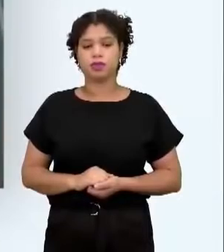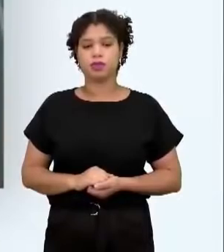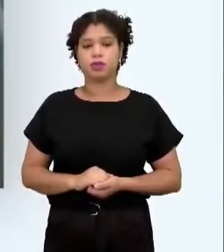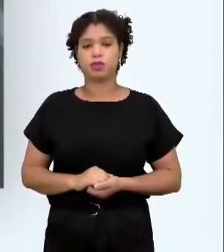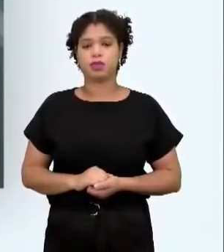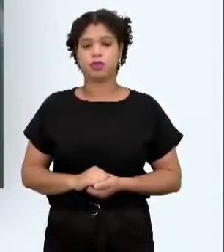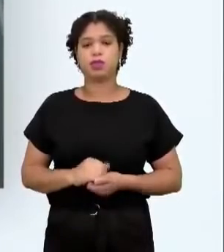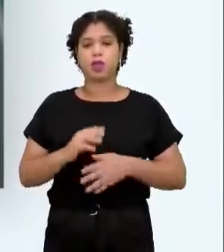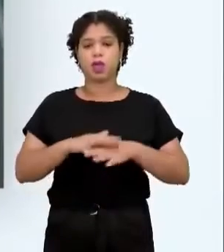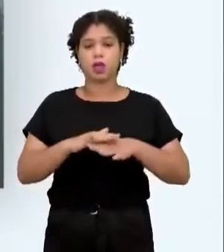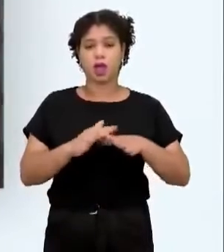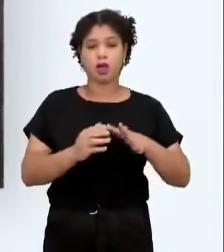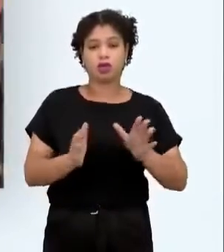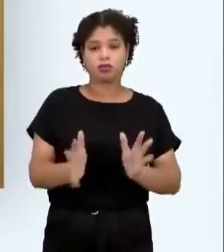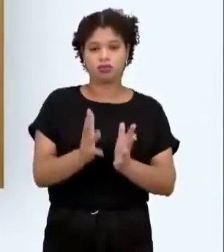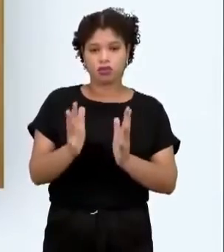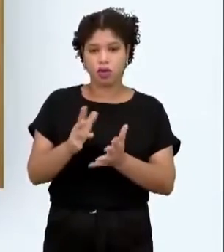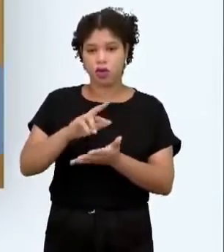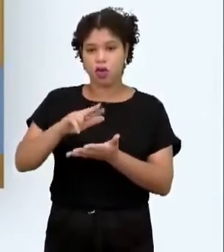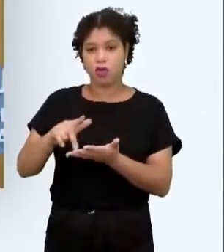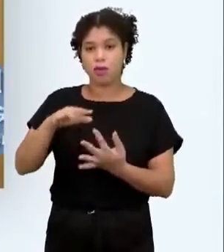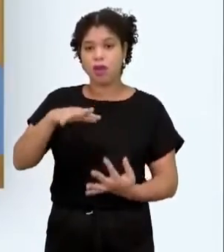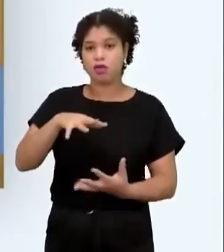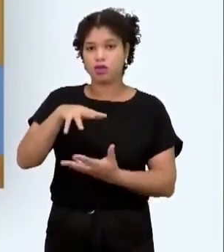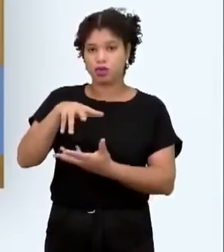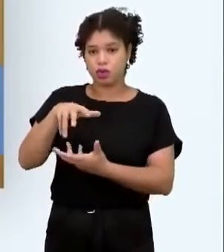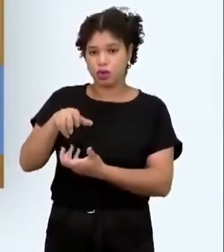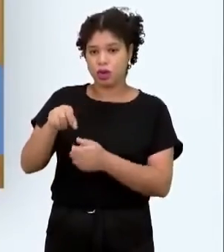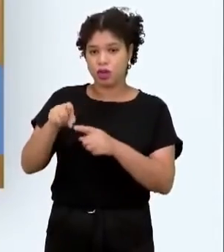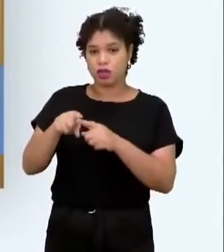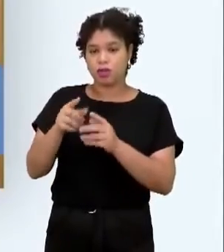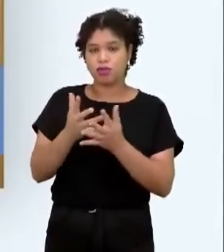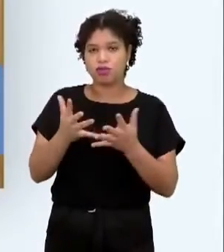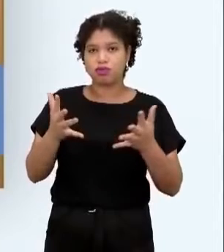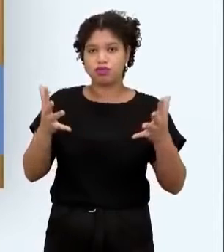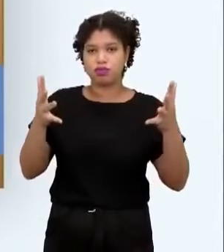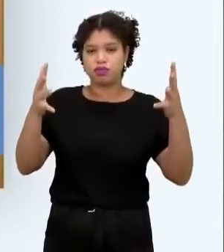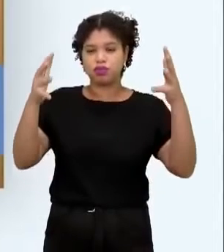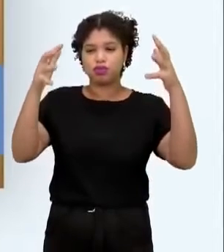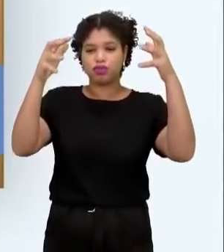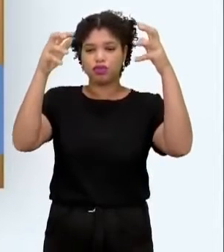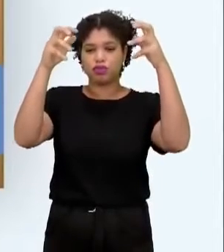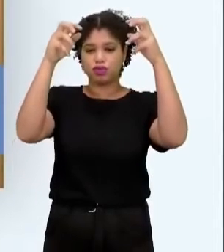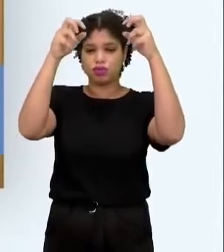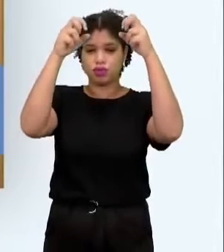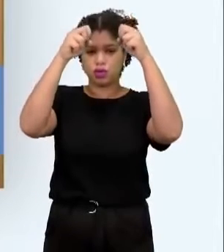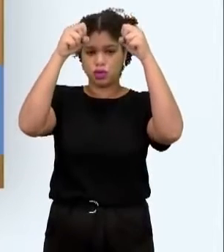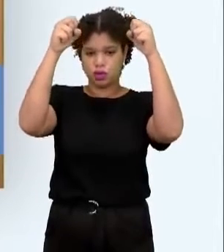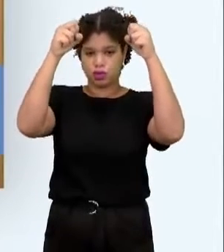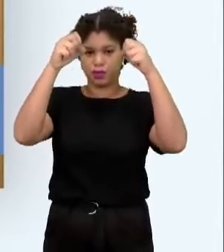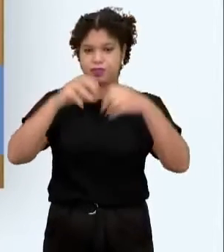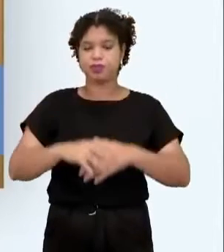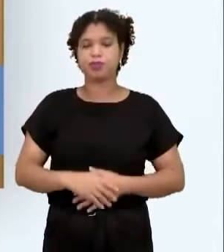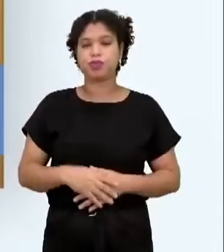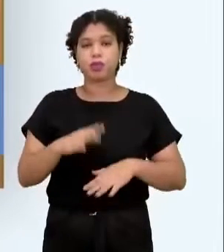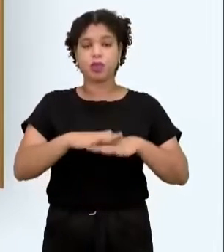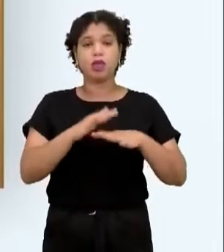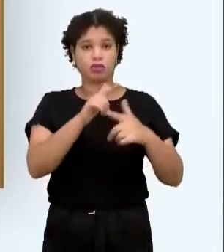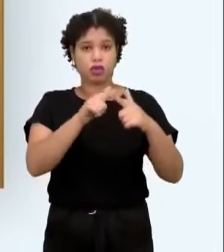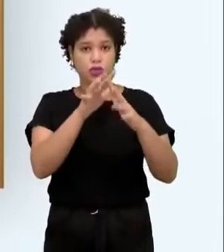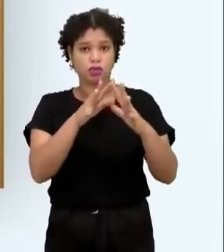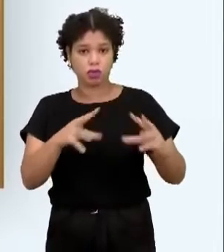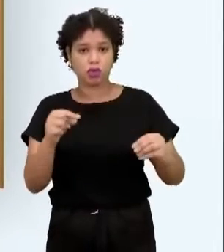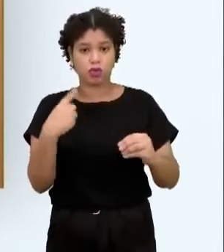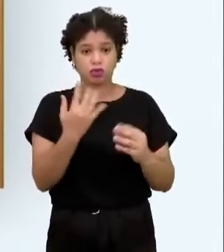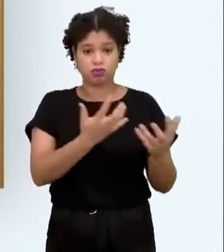contributor globally to greenhouse gas emissions. We believe that agriculture must become part of the solution, not only be part of the